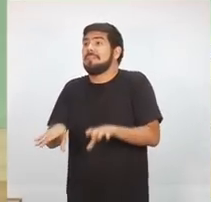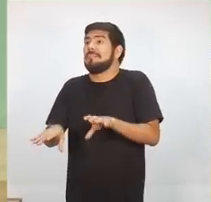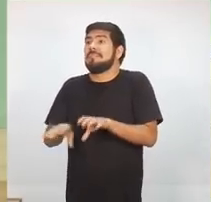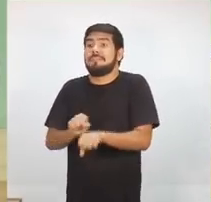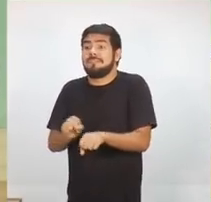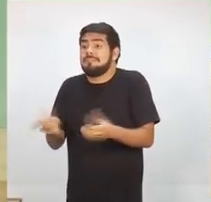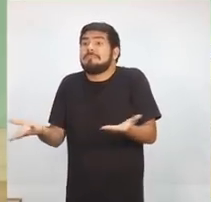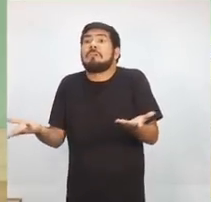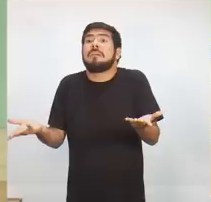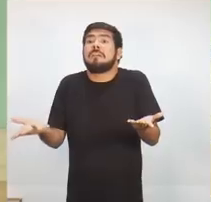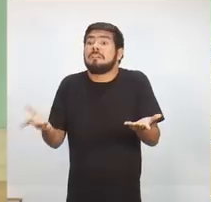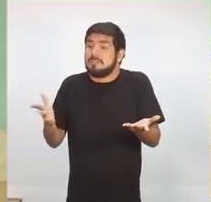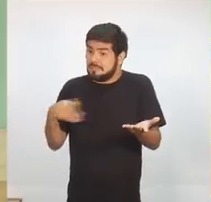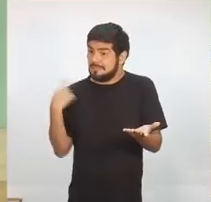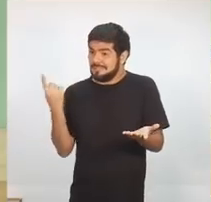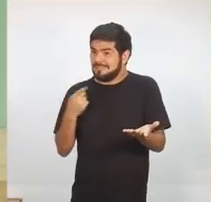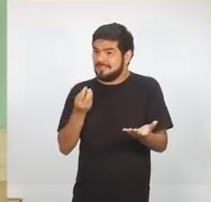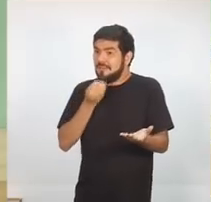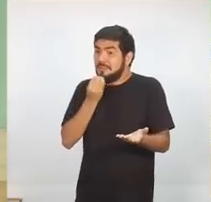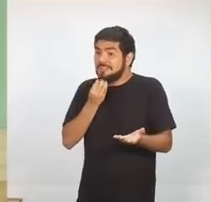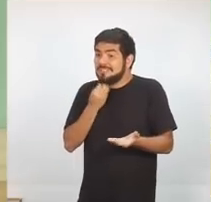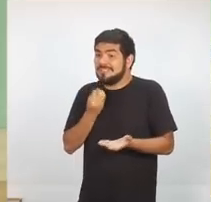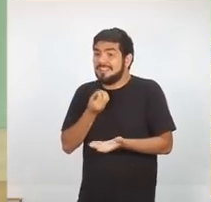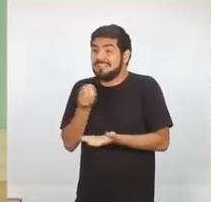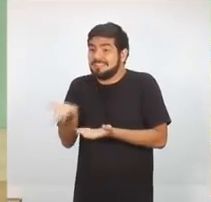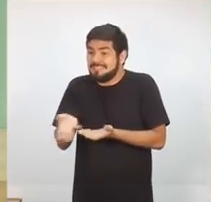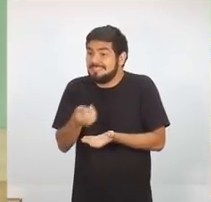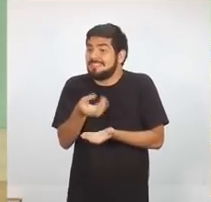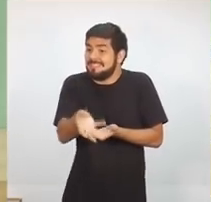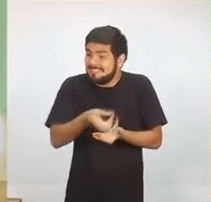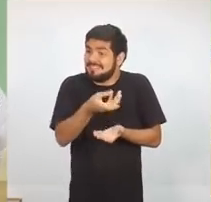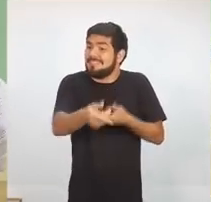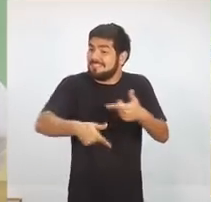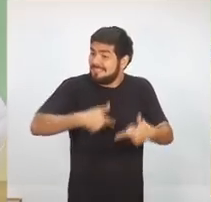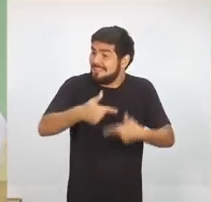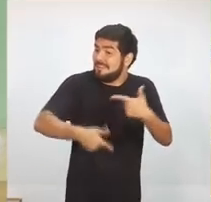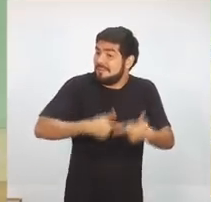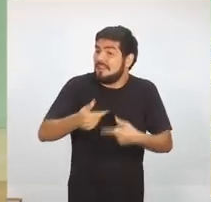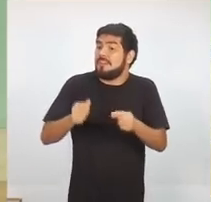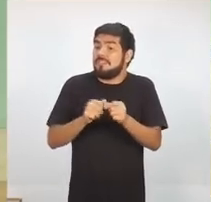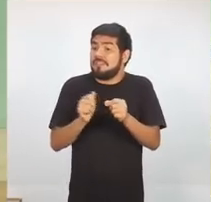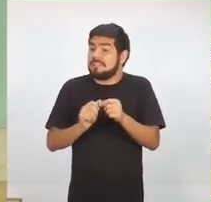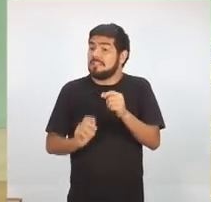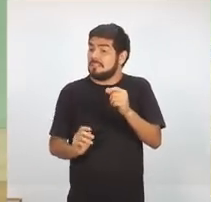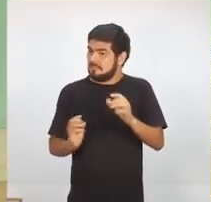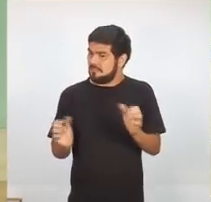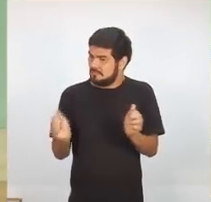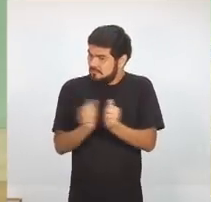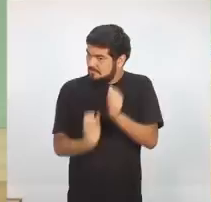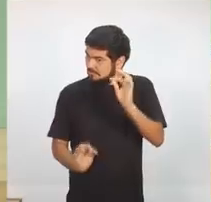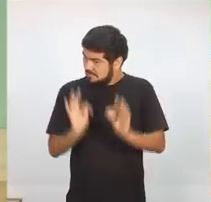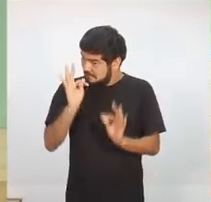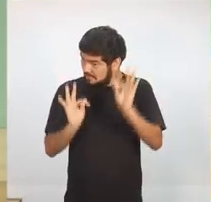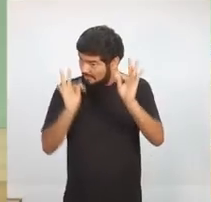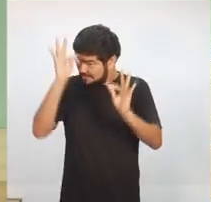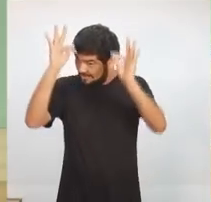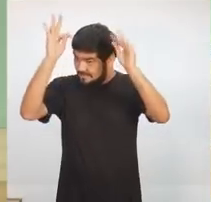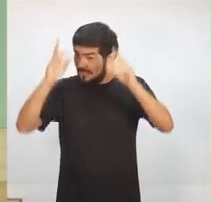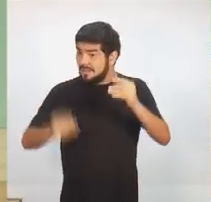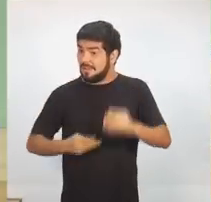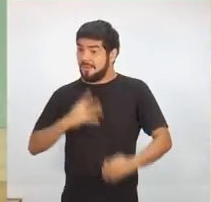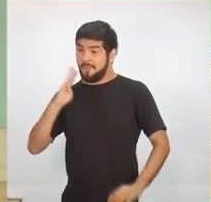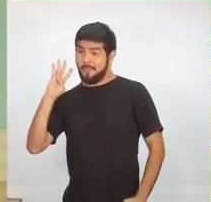que possamos dar oportunidade a essas pessoas. Vamos fazer, através de tecnologia, 4 mil novos